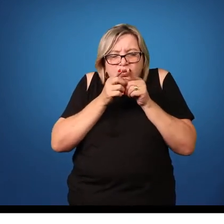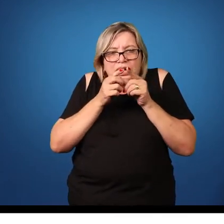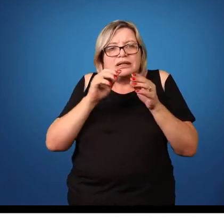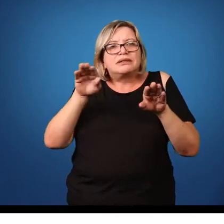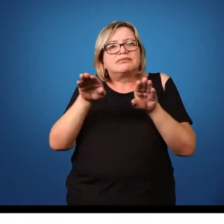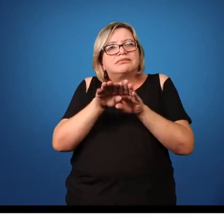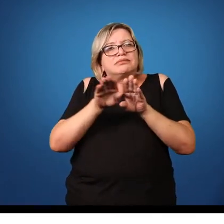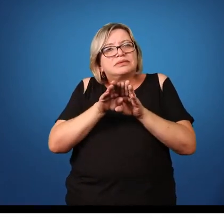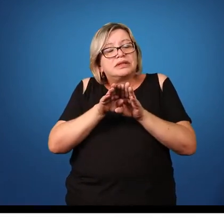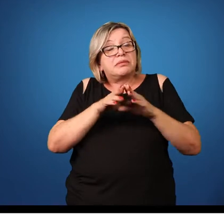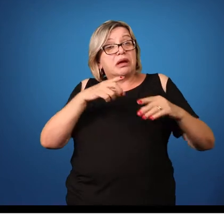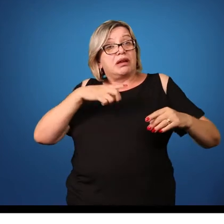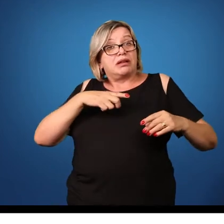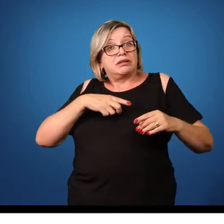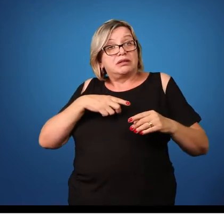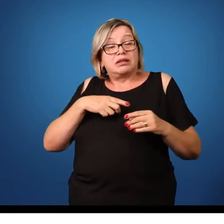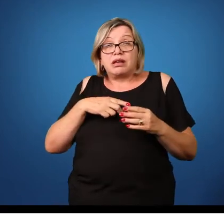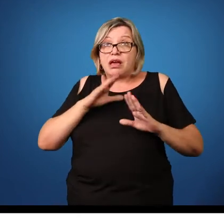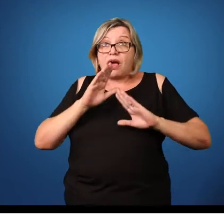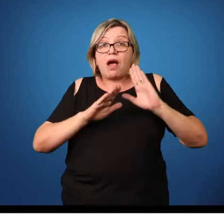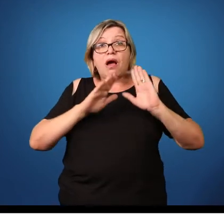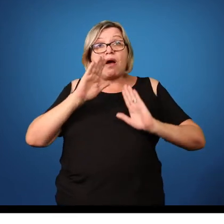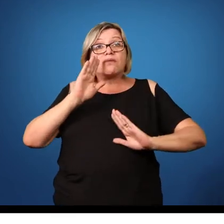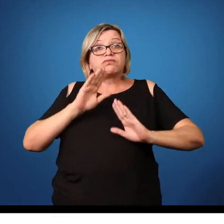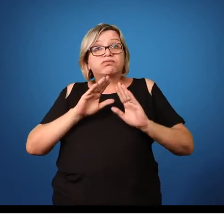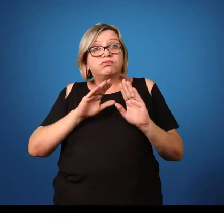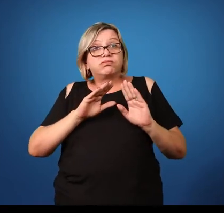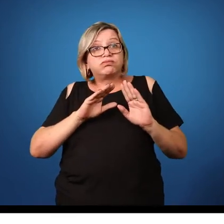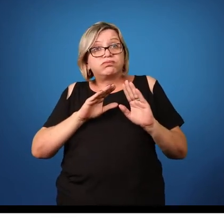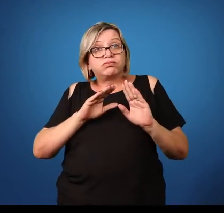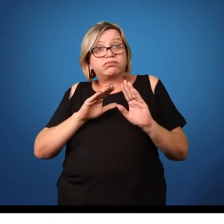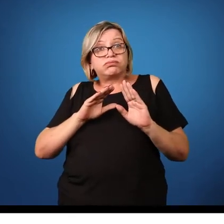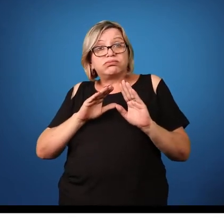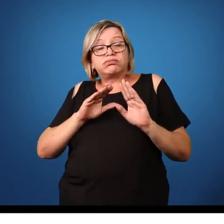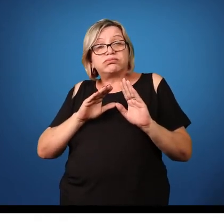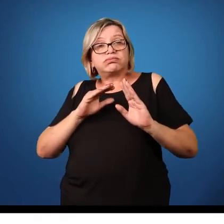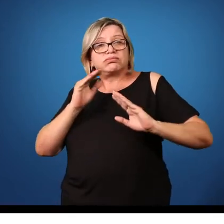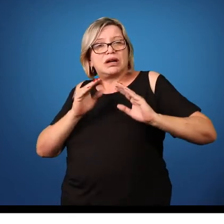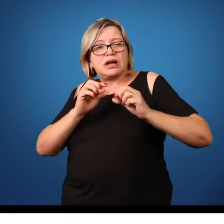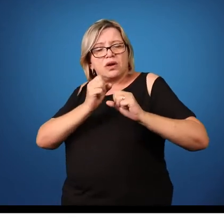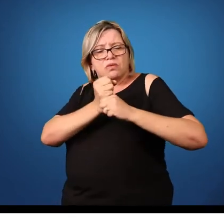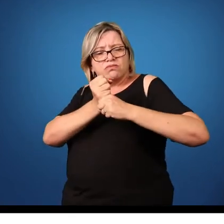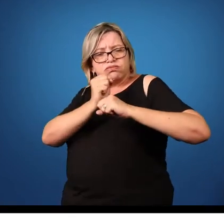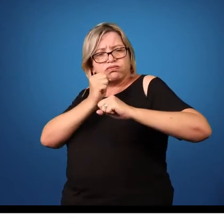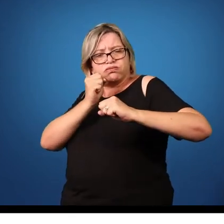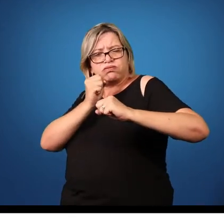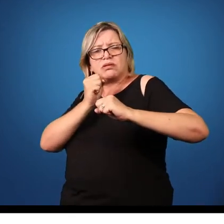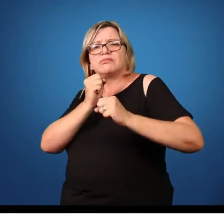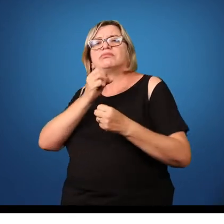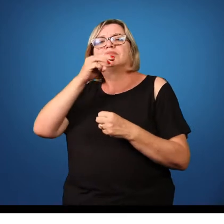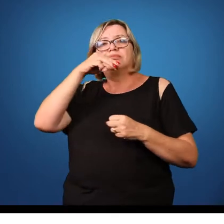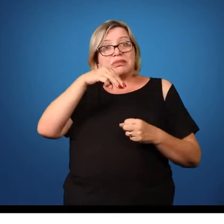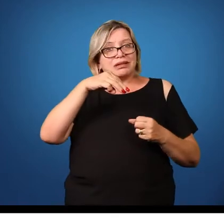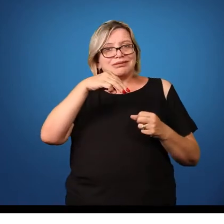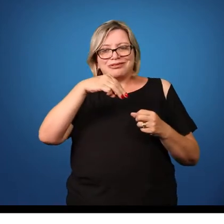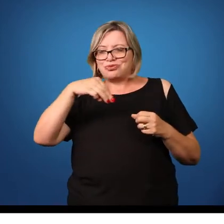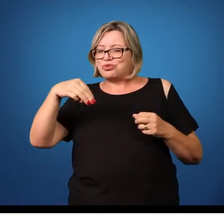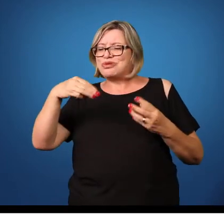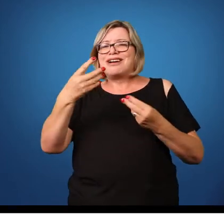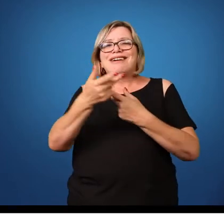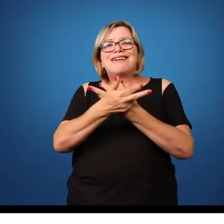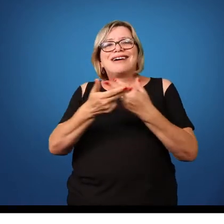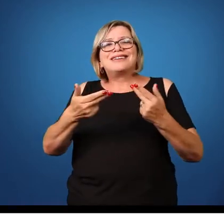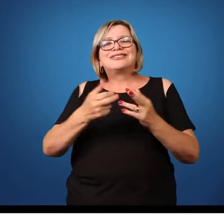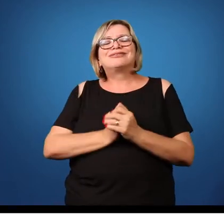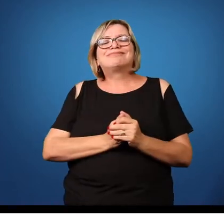até parasitas tendo metros de comprimento. Então